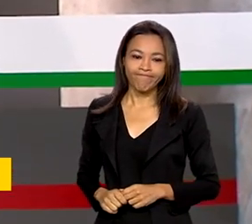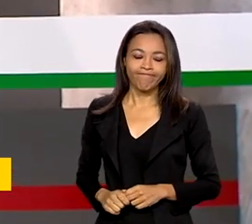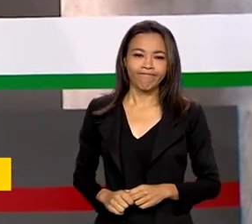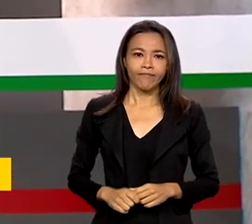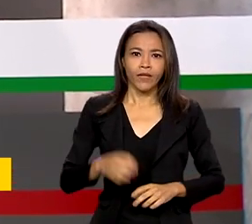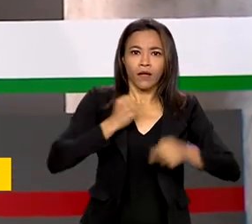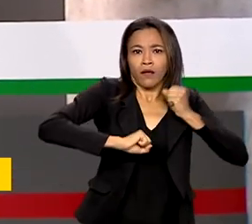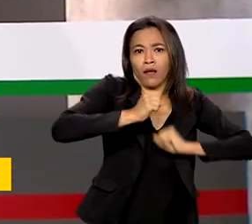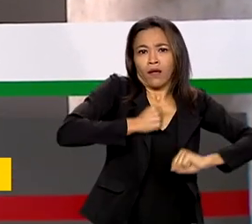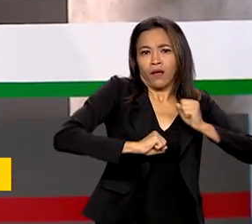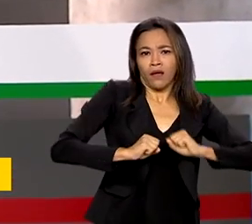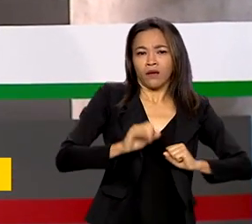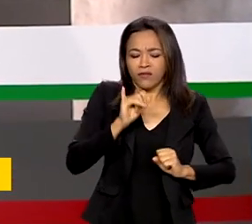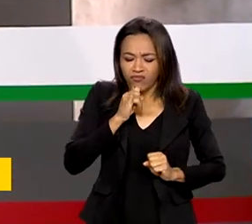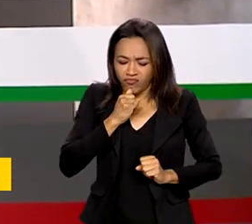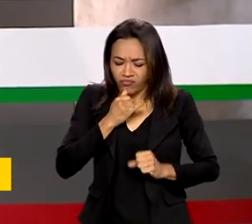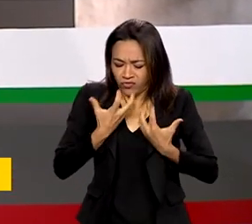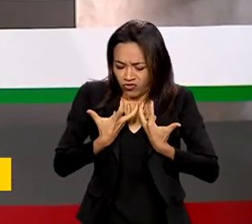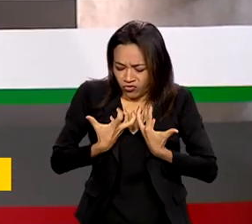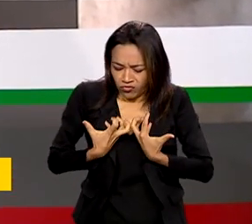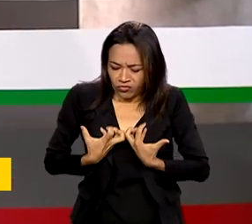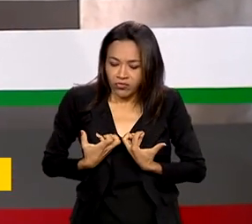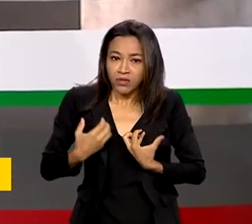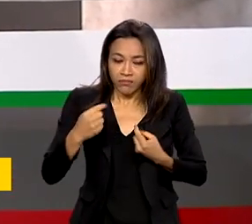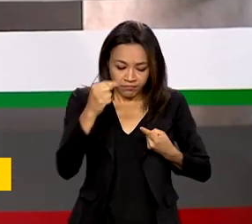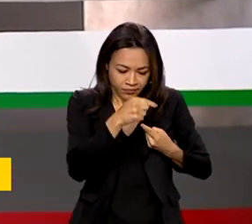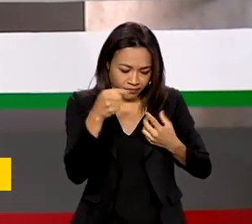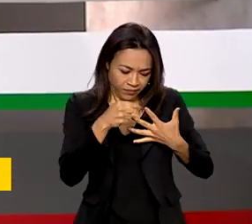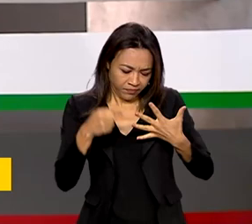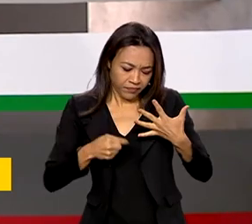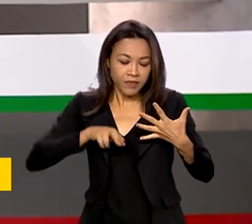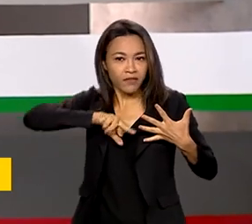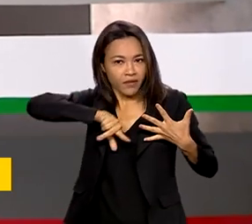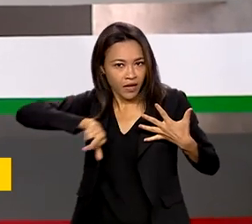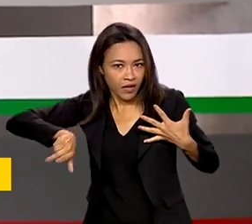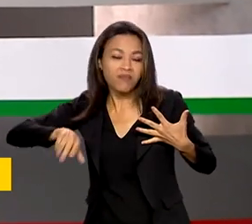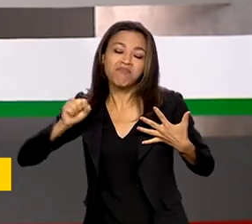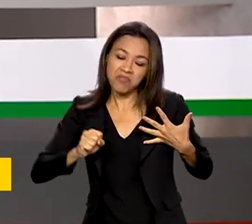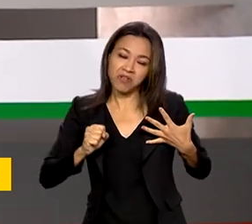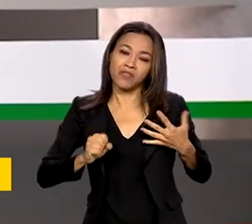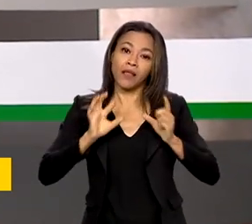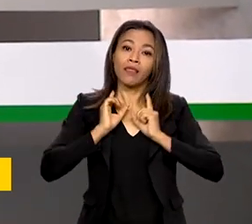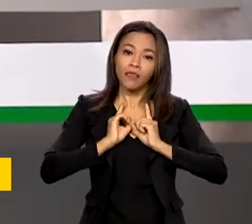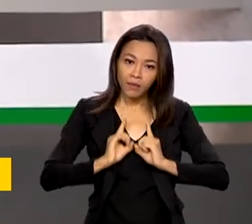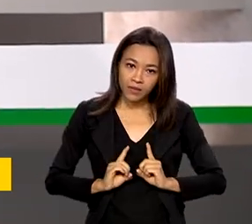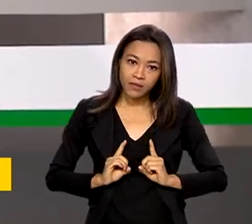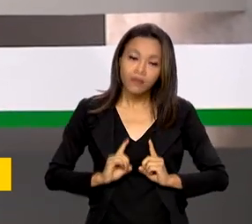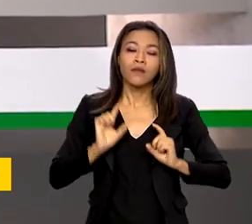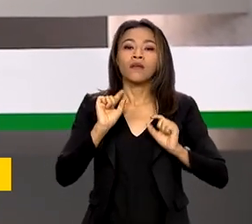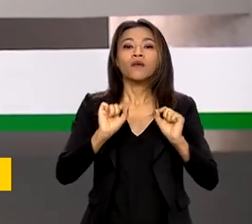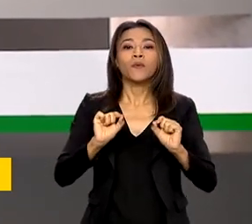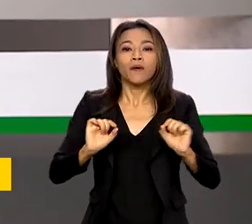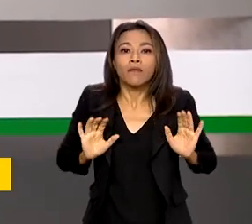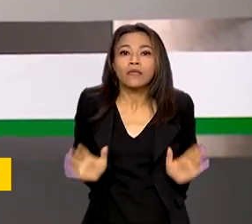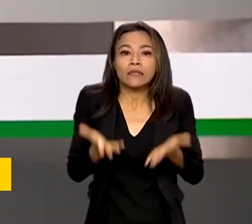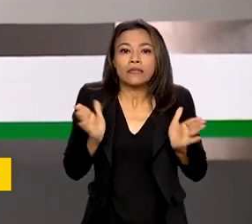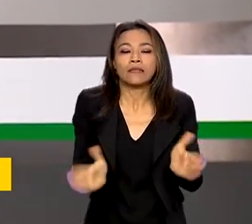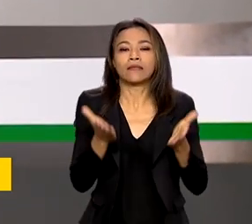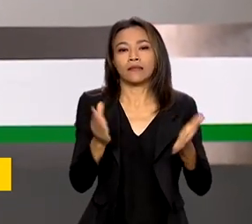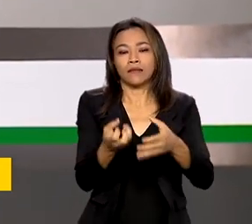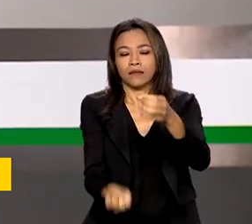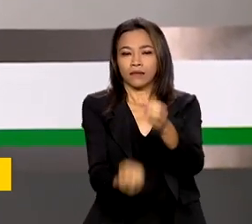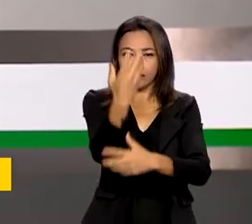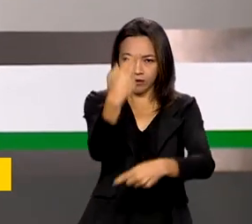Ansiedade, aflição, angústia, sintomas que podem ser depressão. E para incentivar a execução de políticas